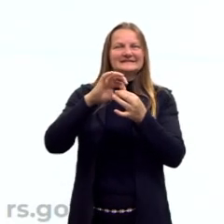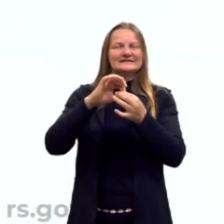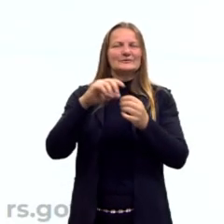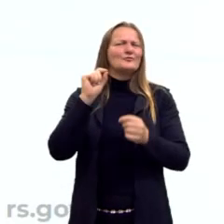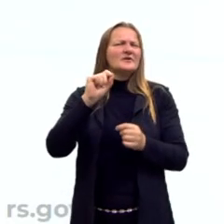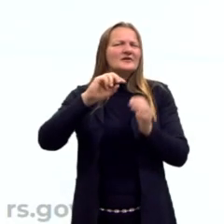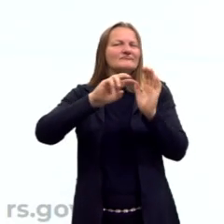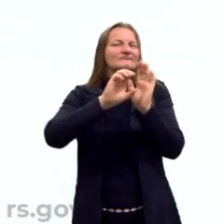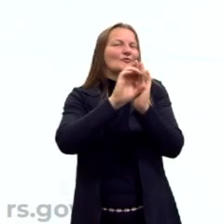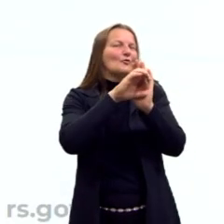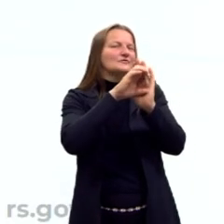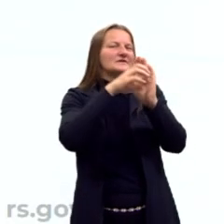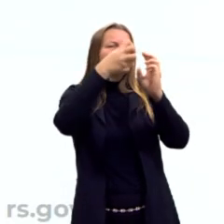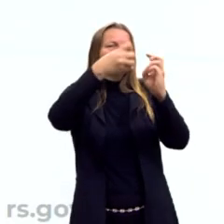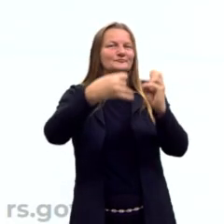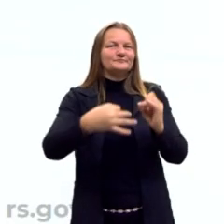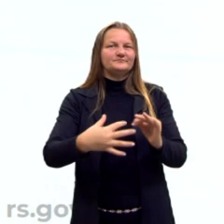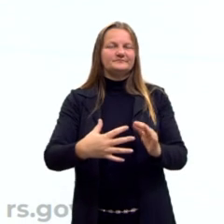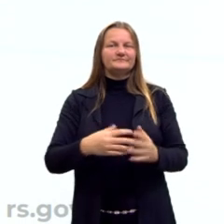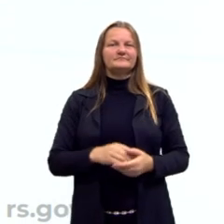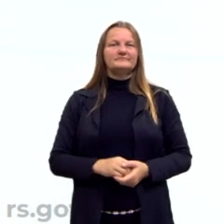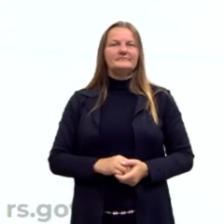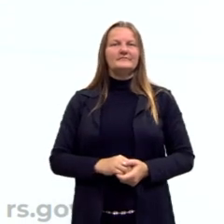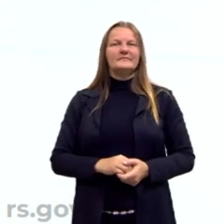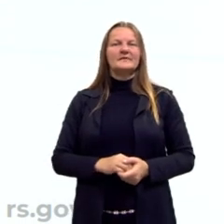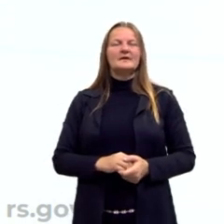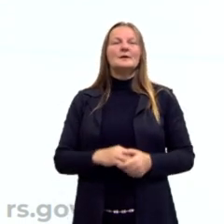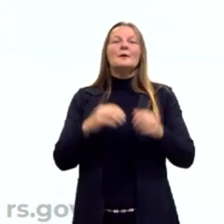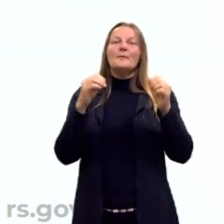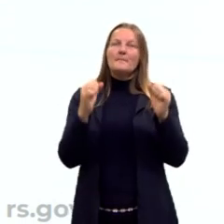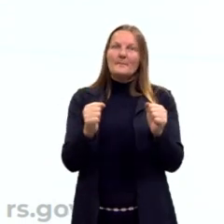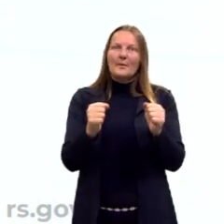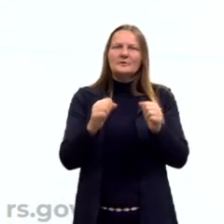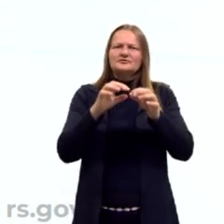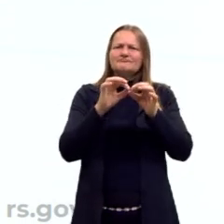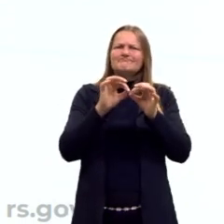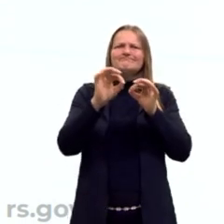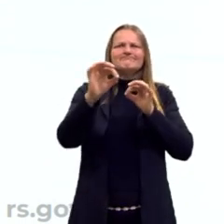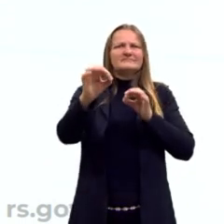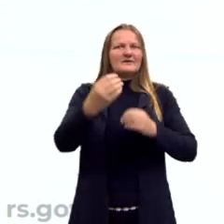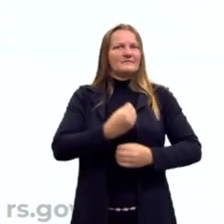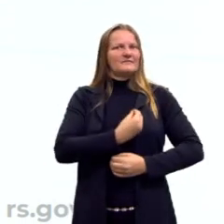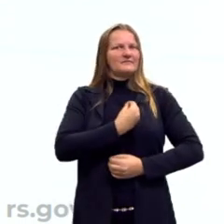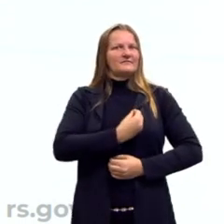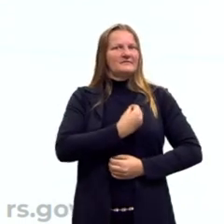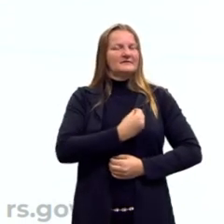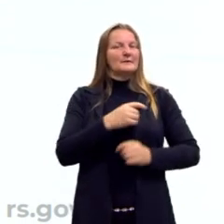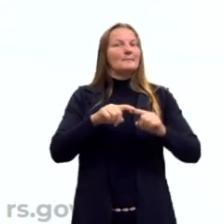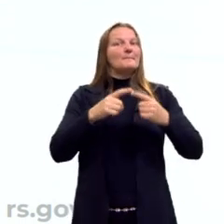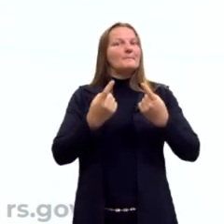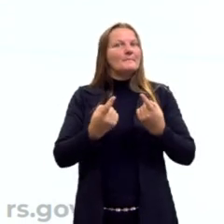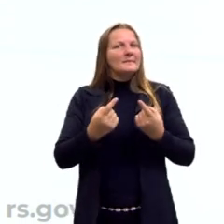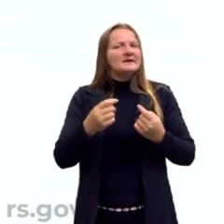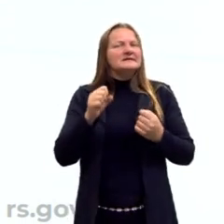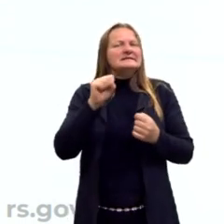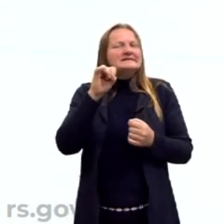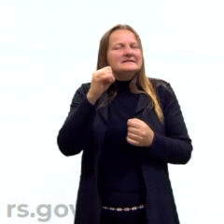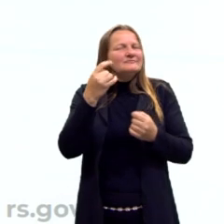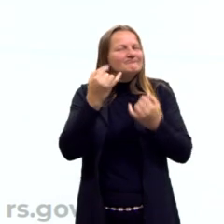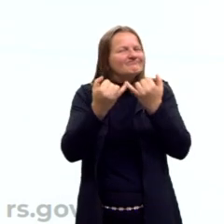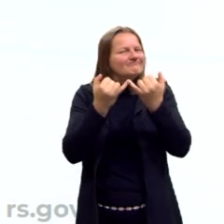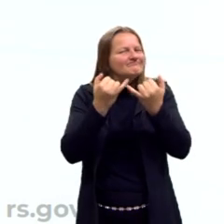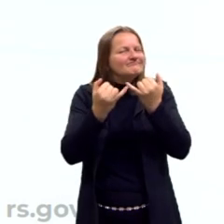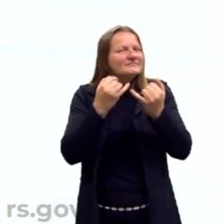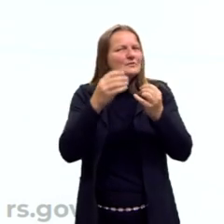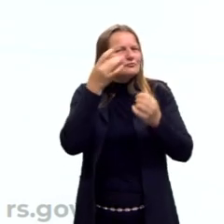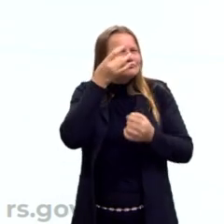globalização? A globalização pode parecer muito distante de nossas vidas, mas se fizermos um exercício de